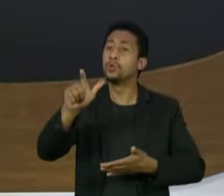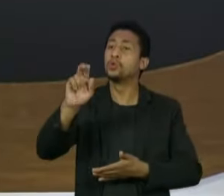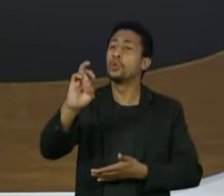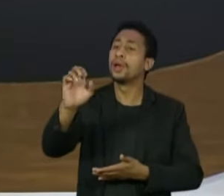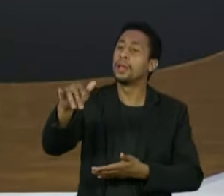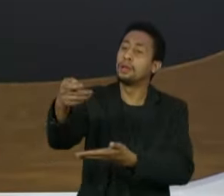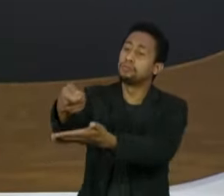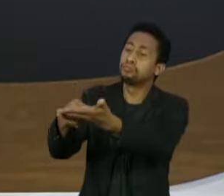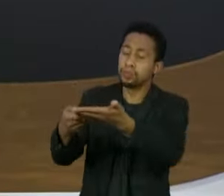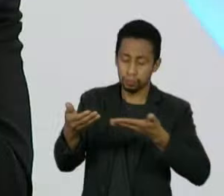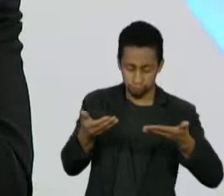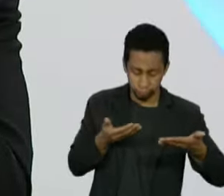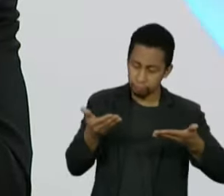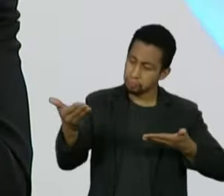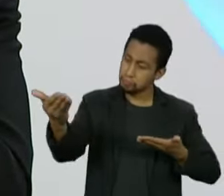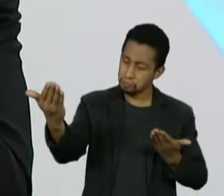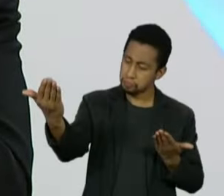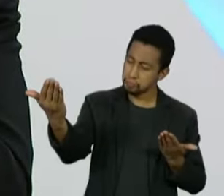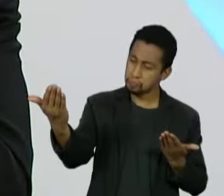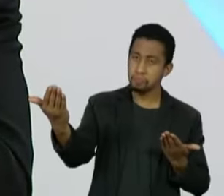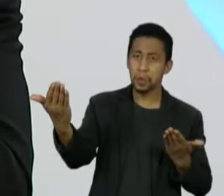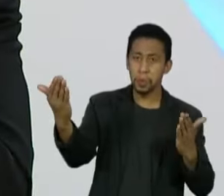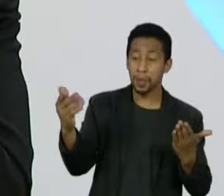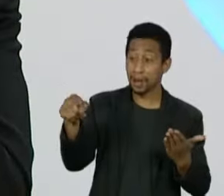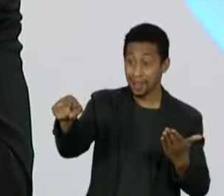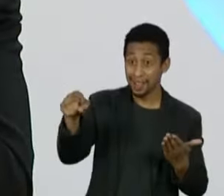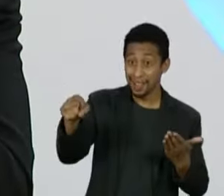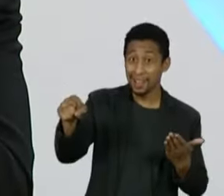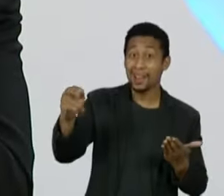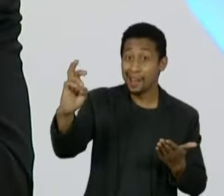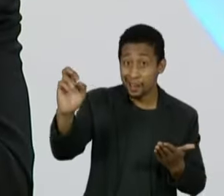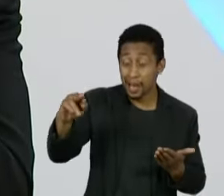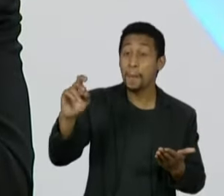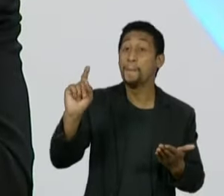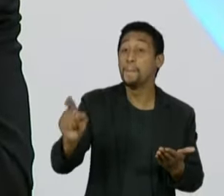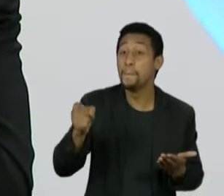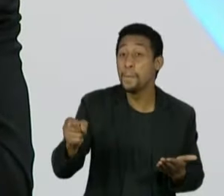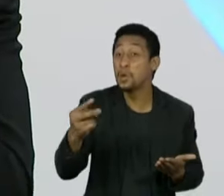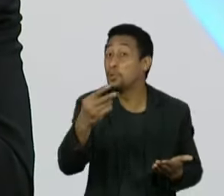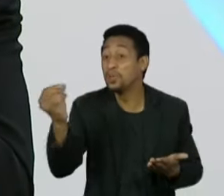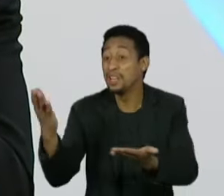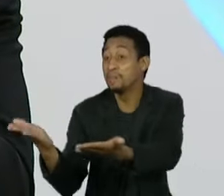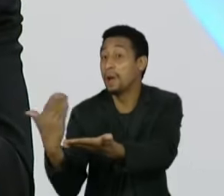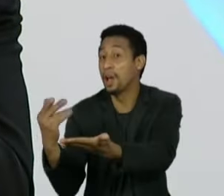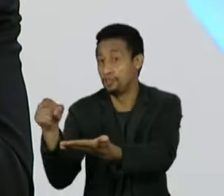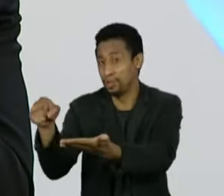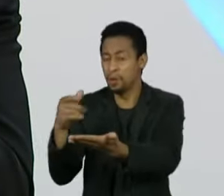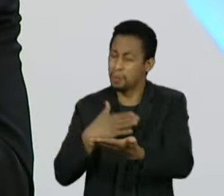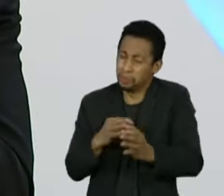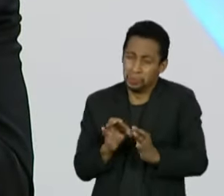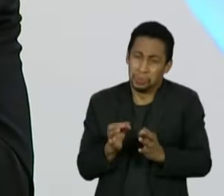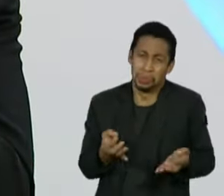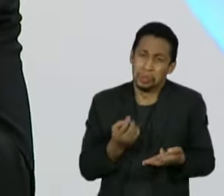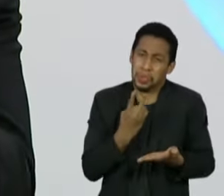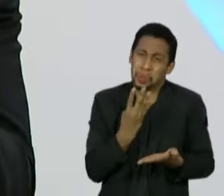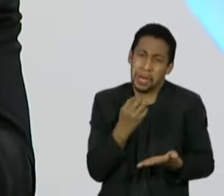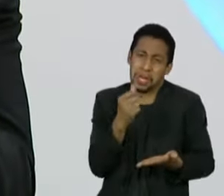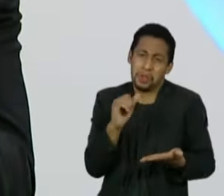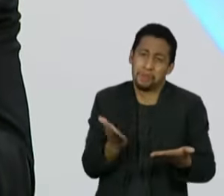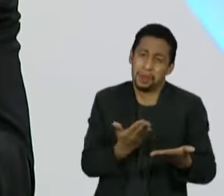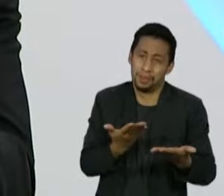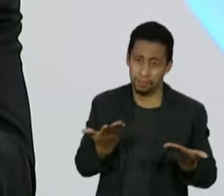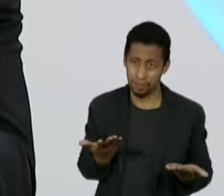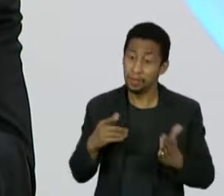o Renan está oferecendo, que é mais de 1.000, 1.200 páginas. É uma colaboração. Eu acho que a gente tem que fazer um trabalho de construção ali. É uma